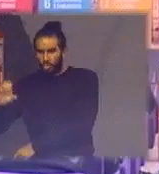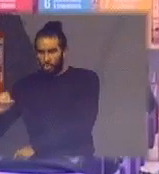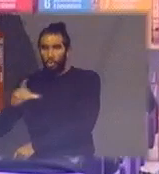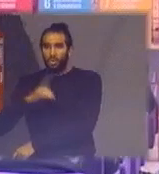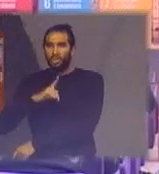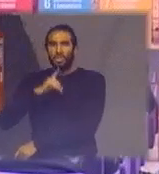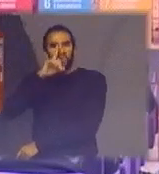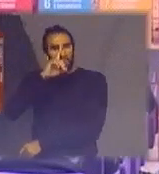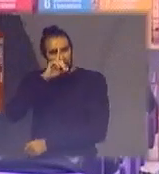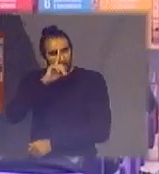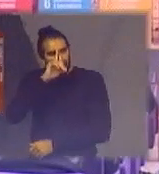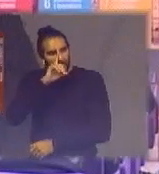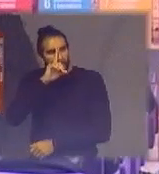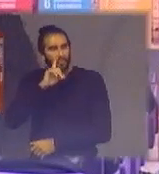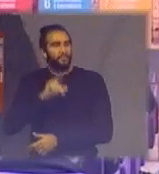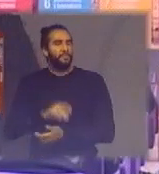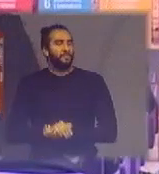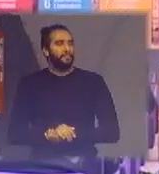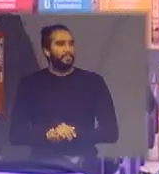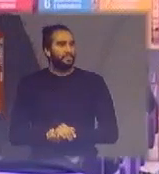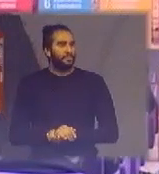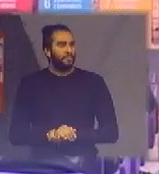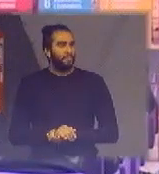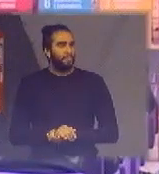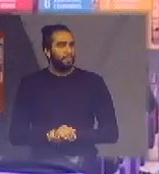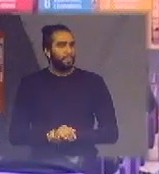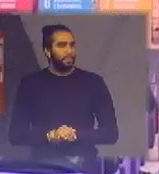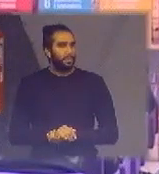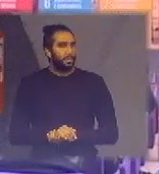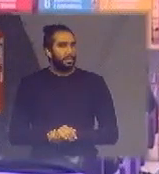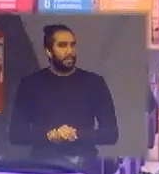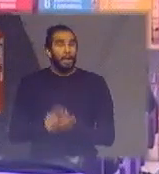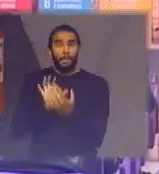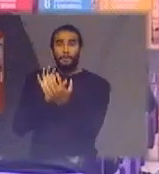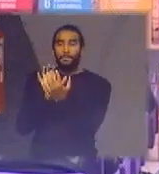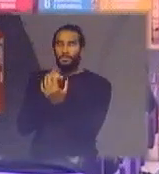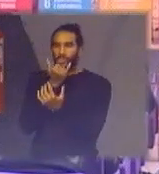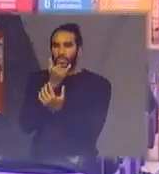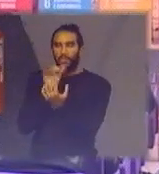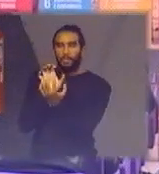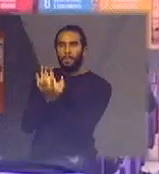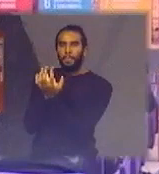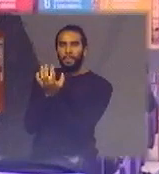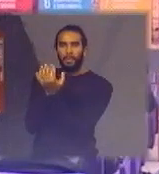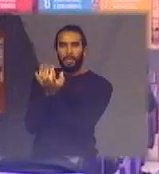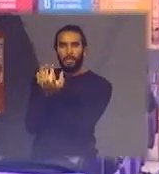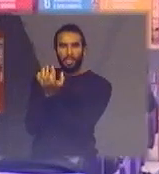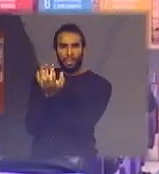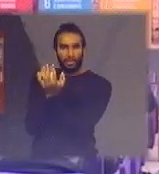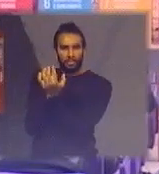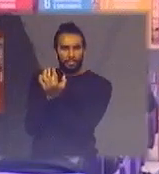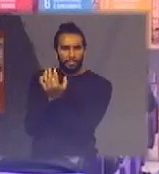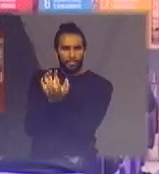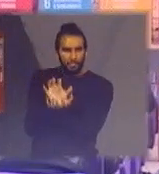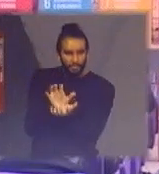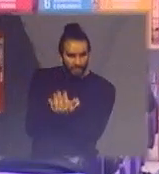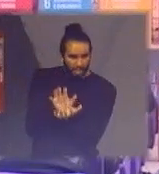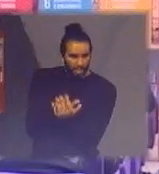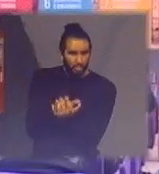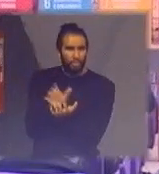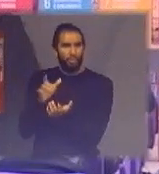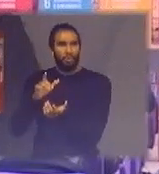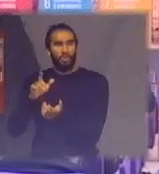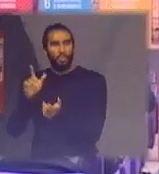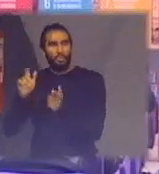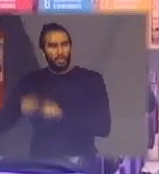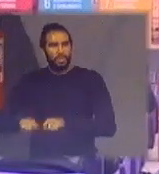real e se esse risco não está compreendido pelos catadores ou o poder público incentiva isso uma hora isso vai voltar